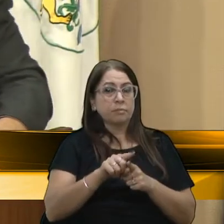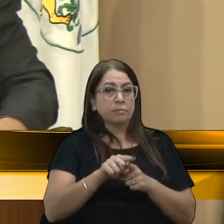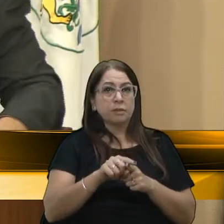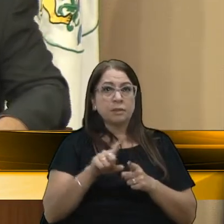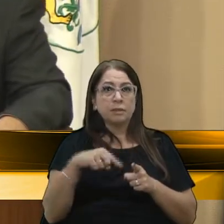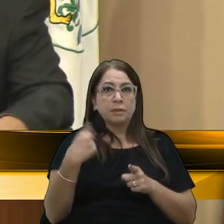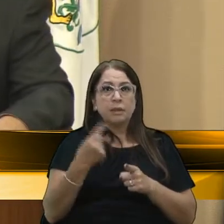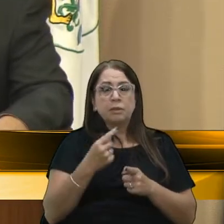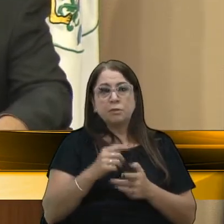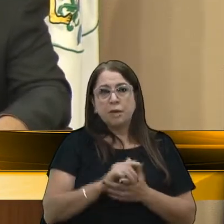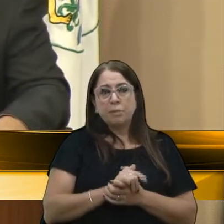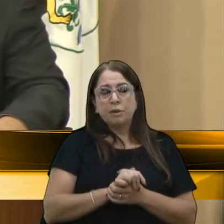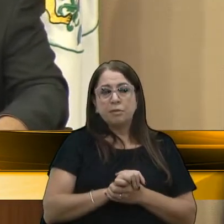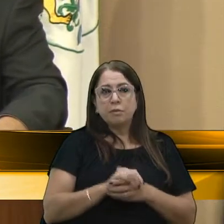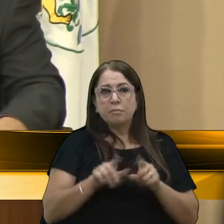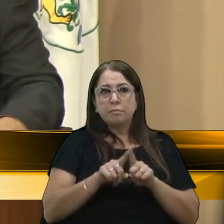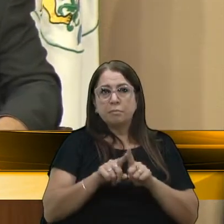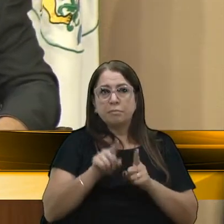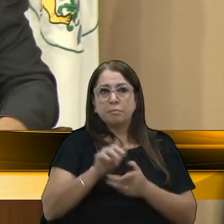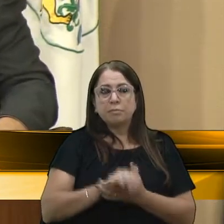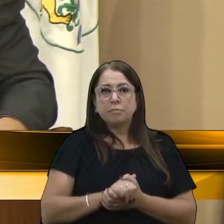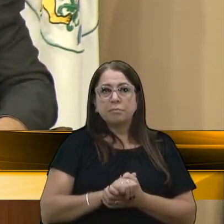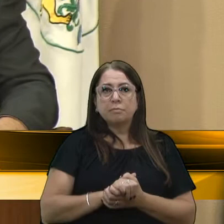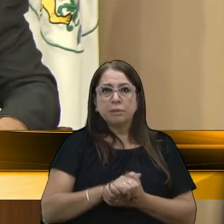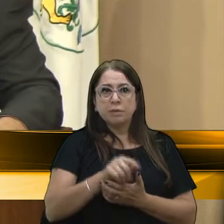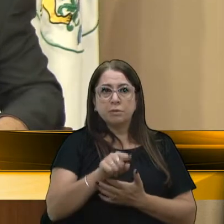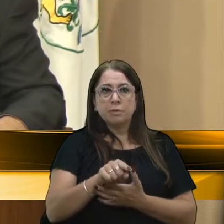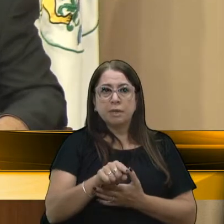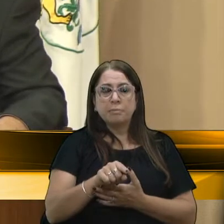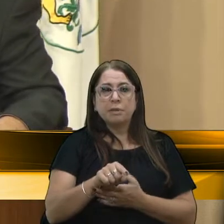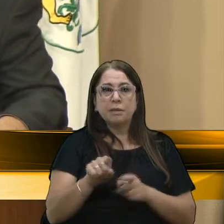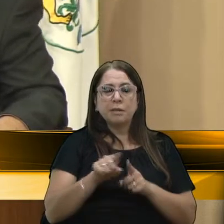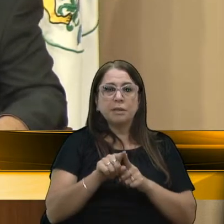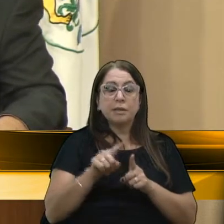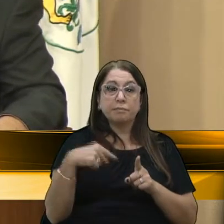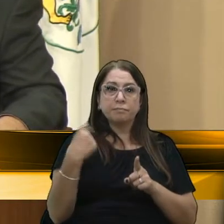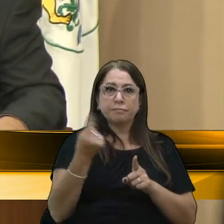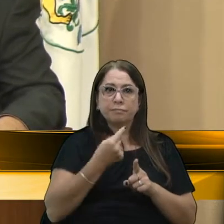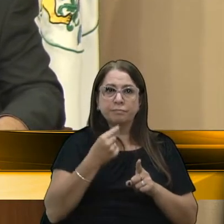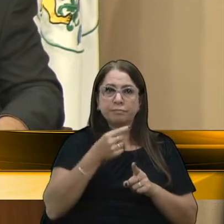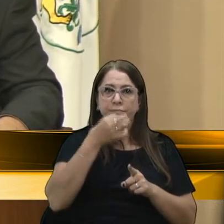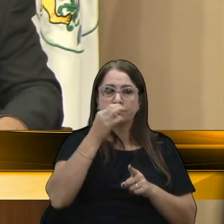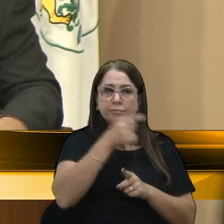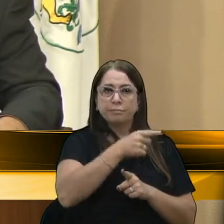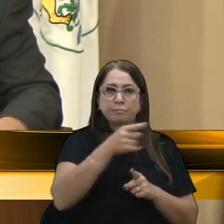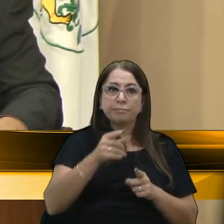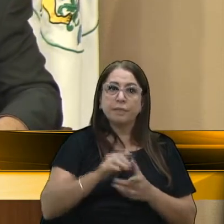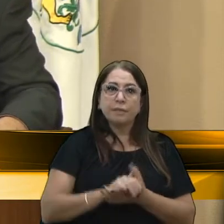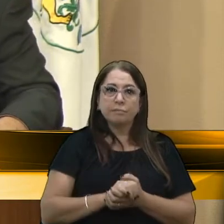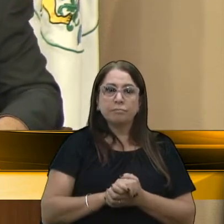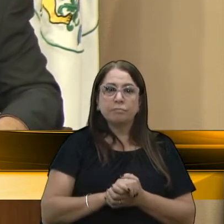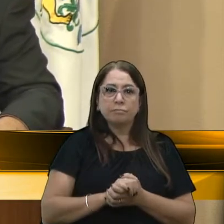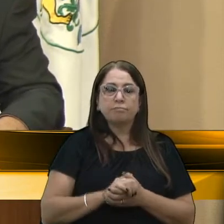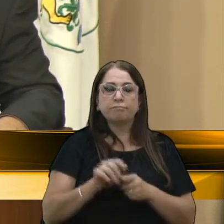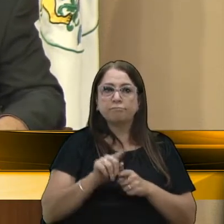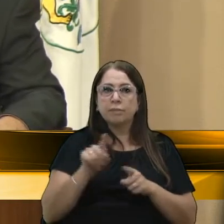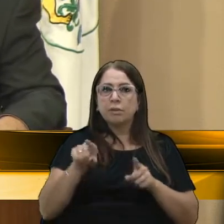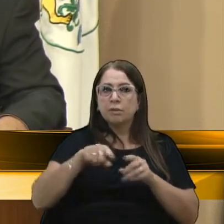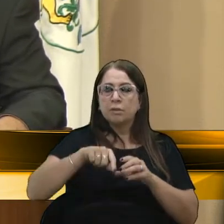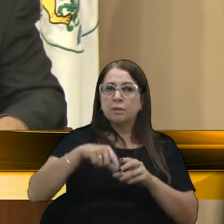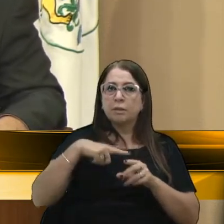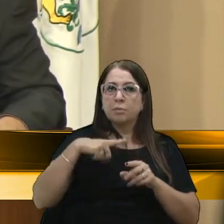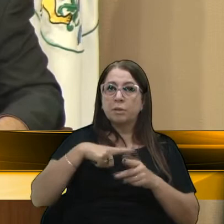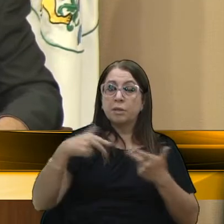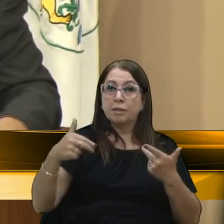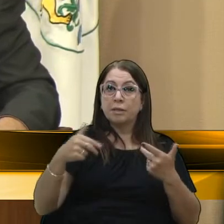nós precisamos saber mais da Secretaria. E nós, de Caxias, estamos indo com dinheiro público